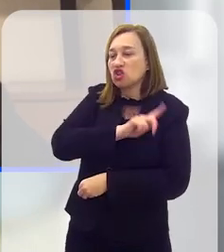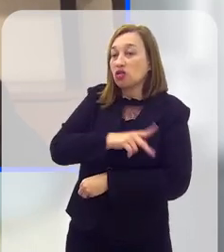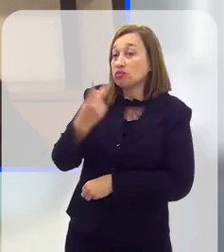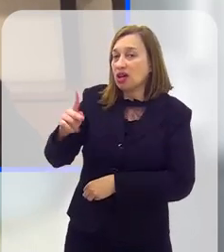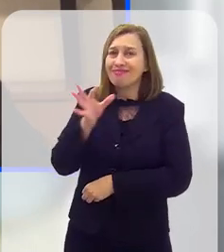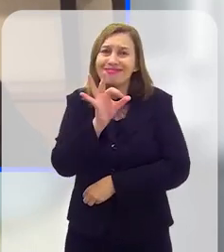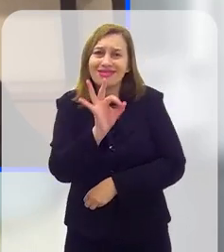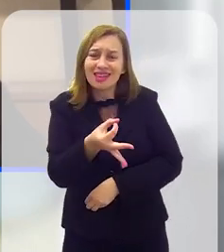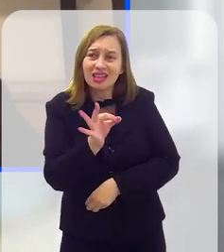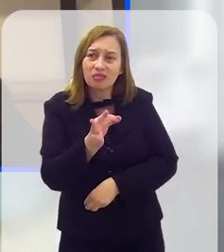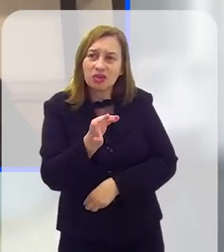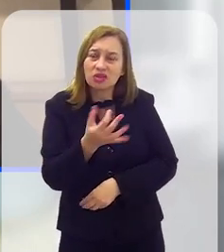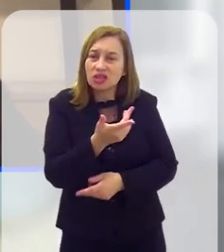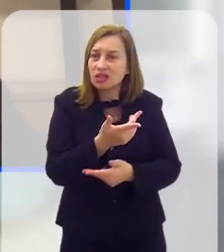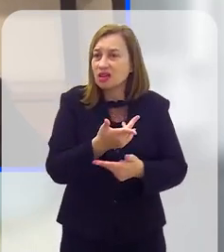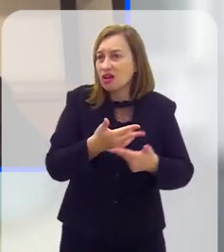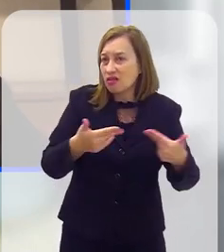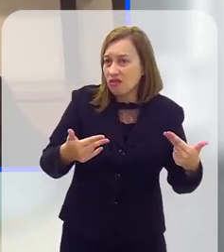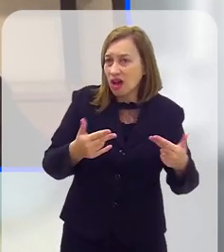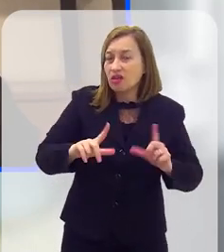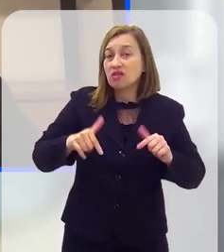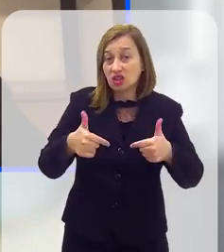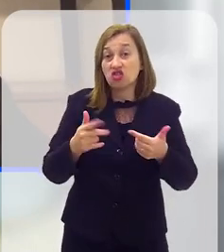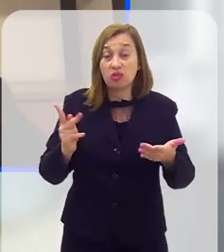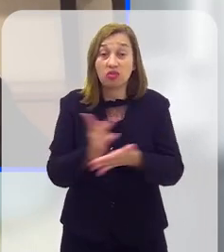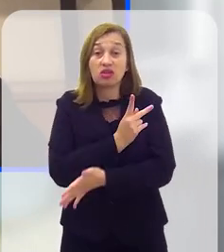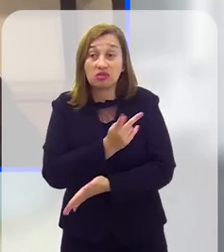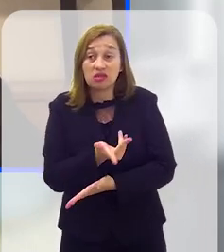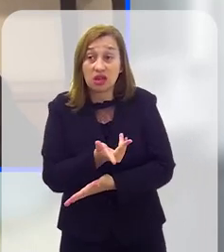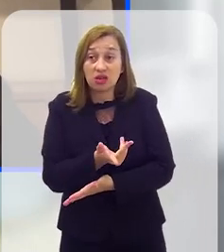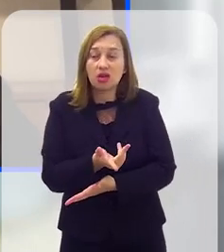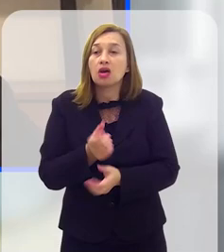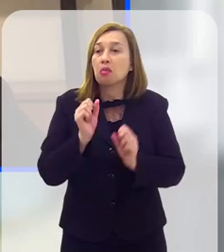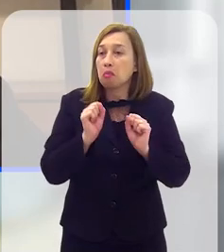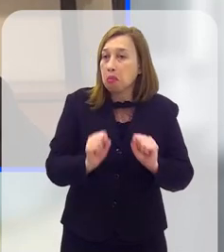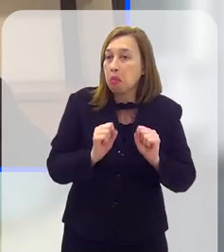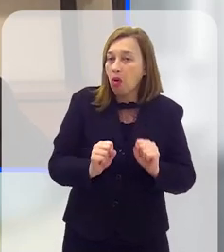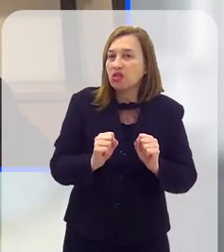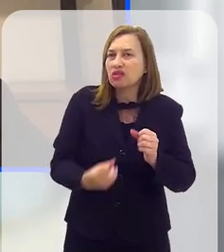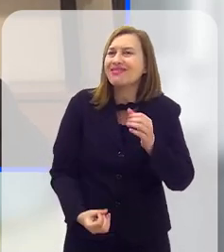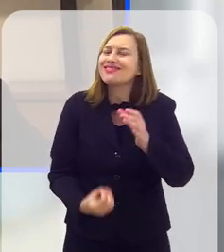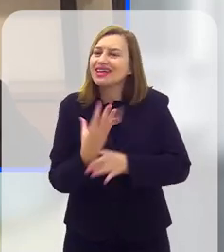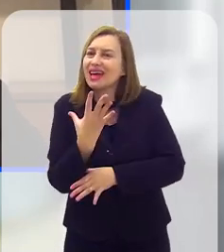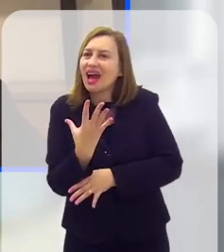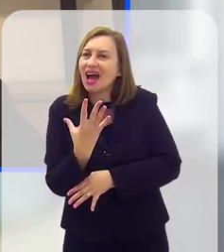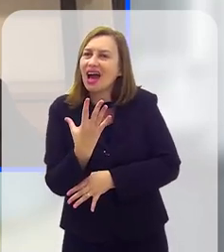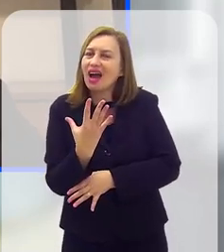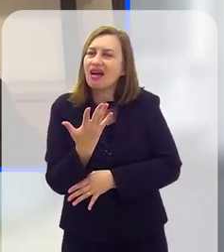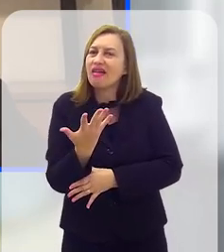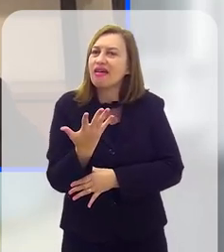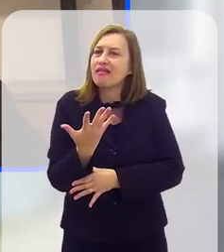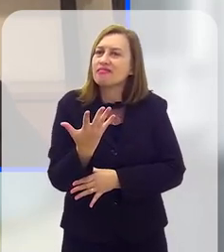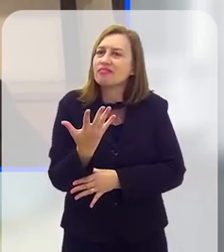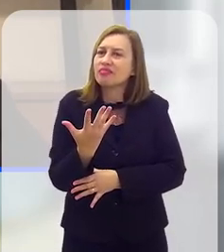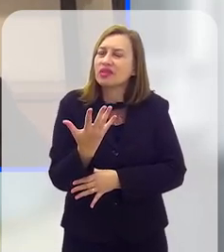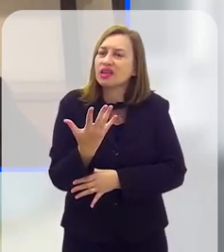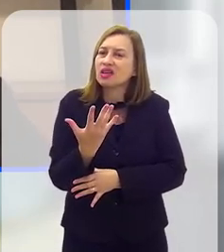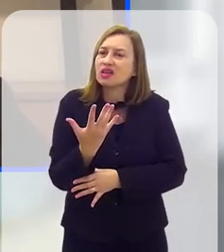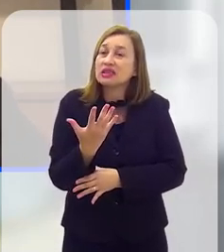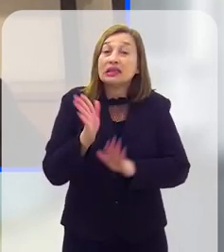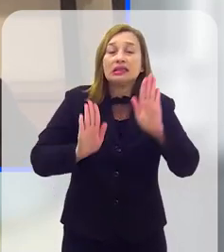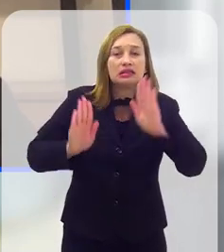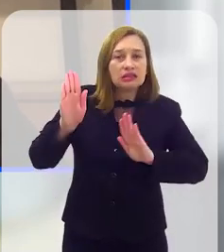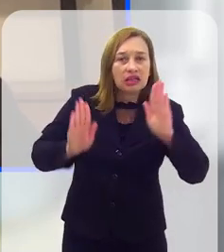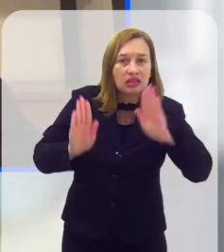priorizar a gestão dele. Obviamente, você tem diversas formas para fazer isso acontecer. Você pode criar concessões, você pode criar